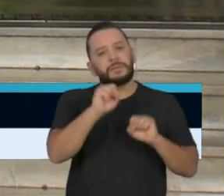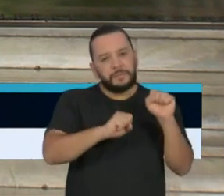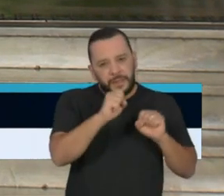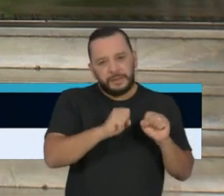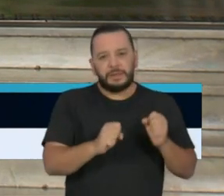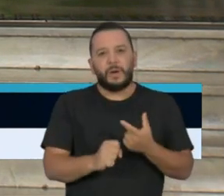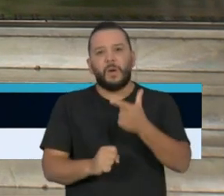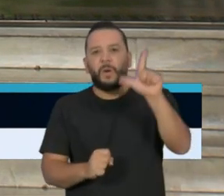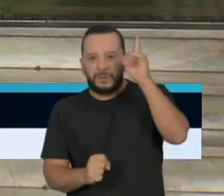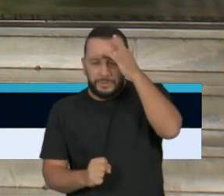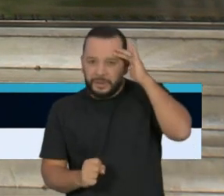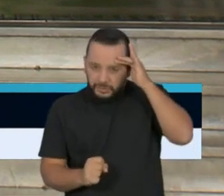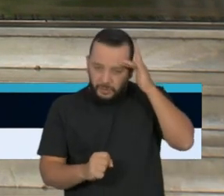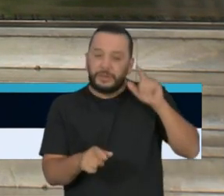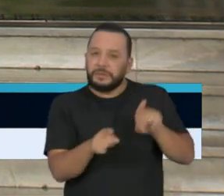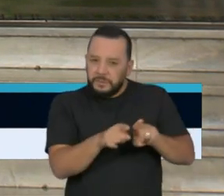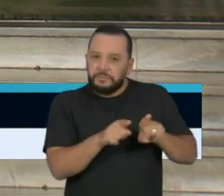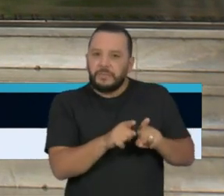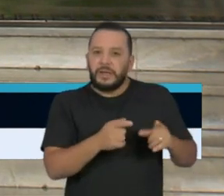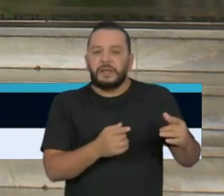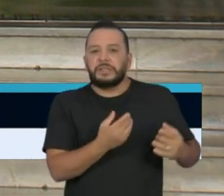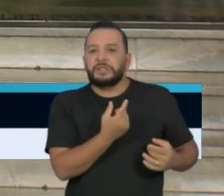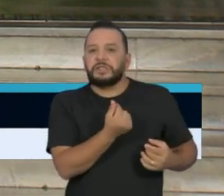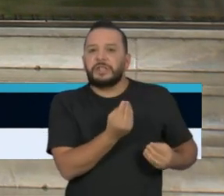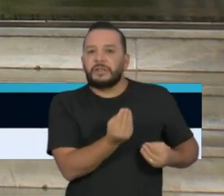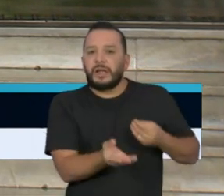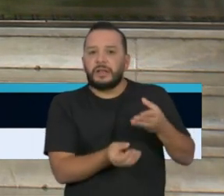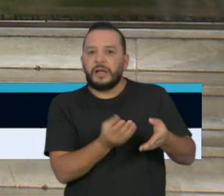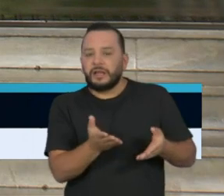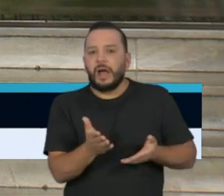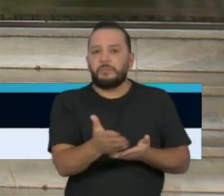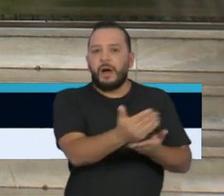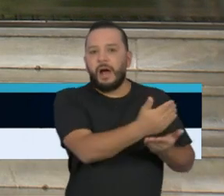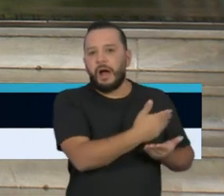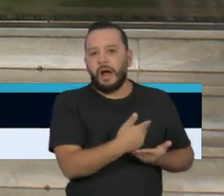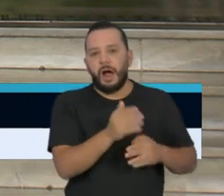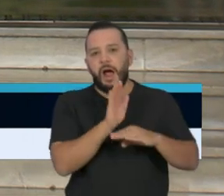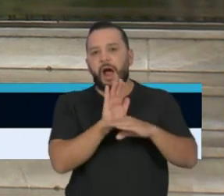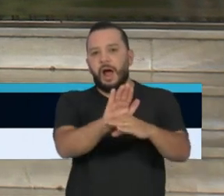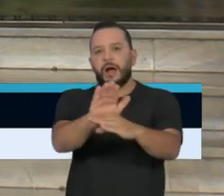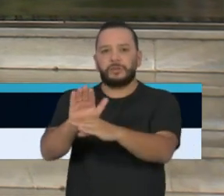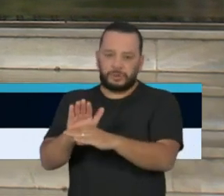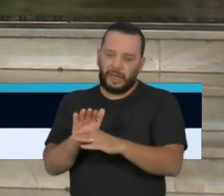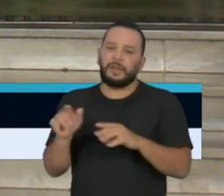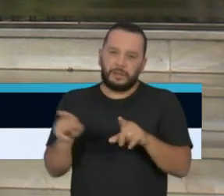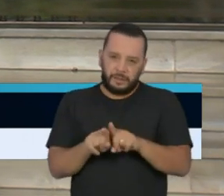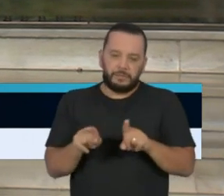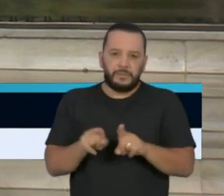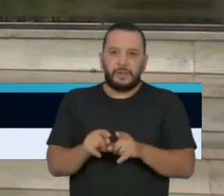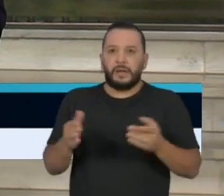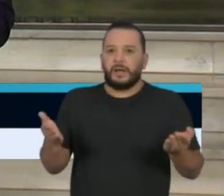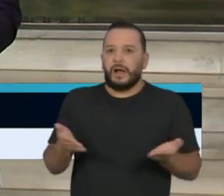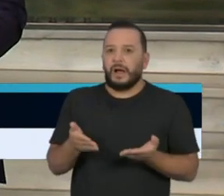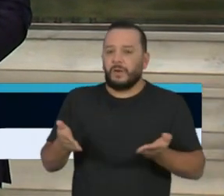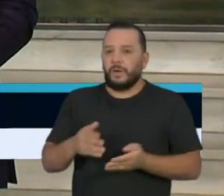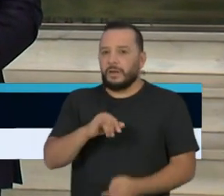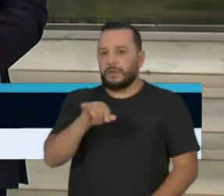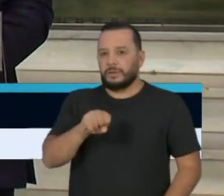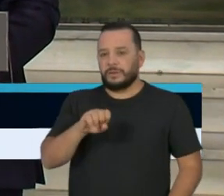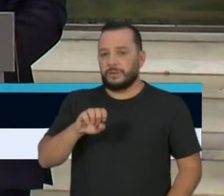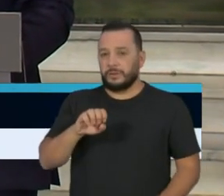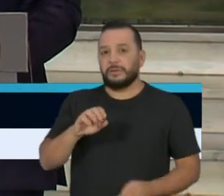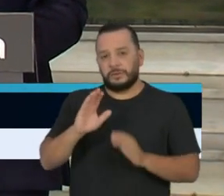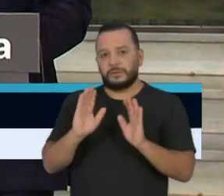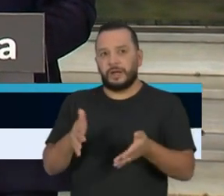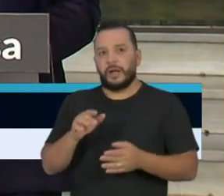mesmo pessoas a terem gestos na mesma linha. Vou pedir, então, ao doutor Guerma para complementar a